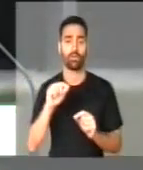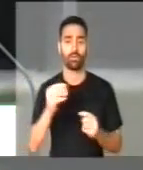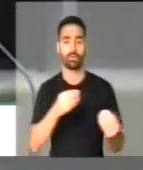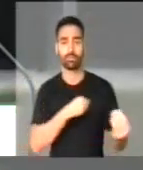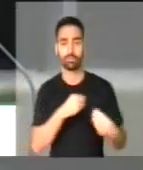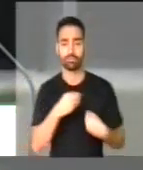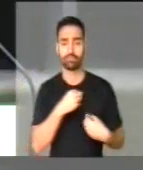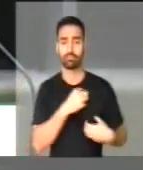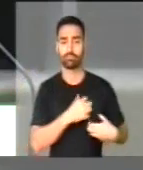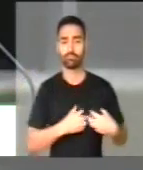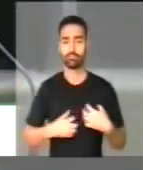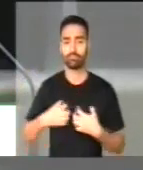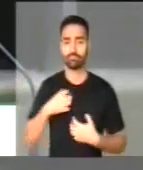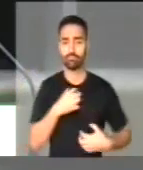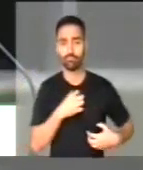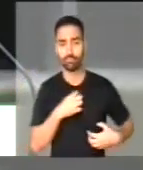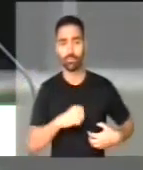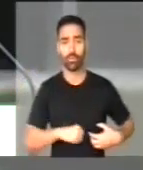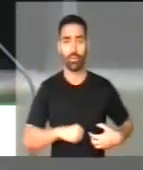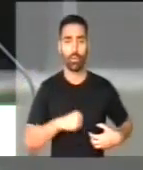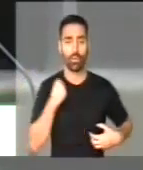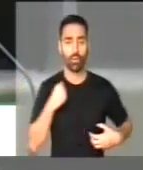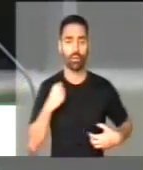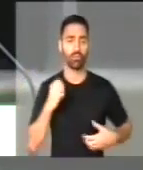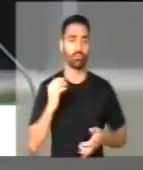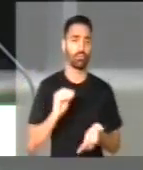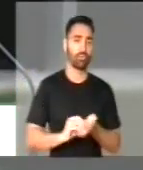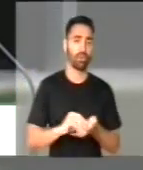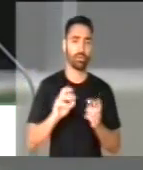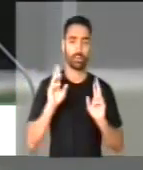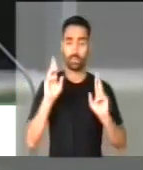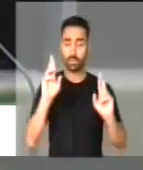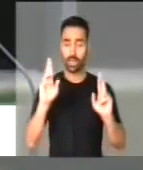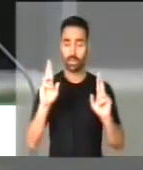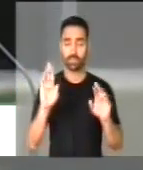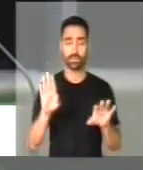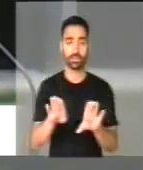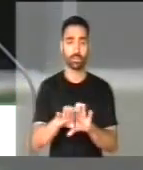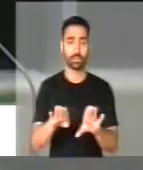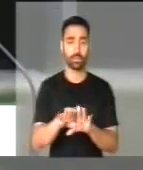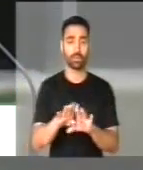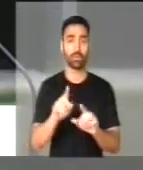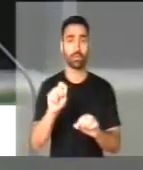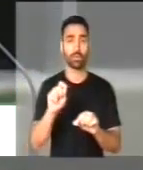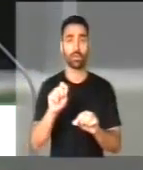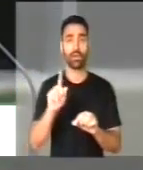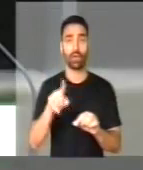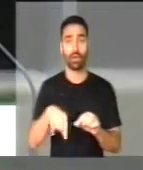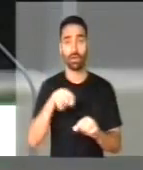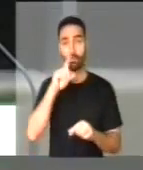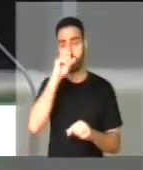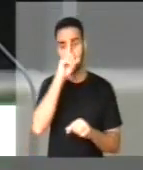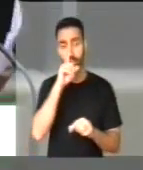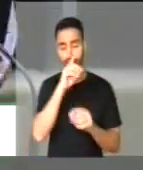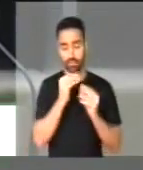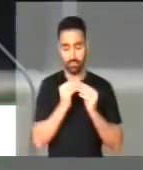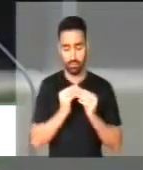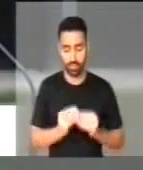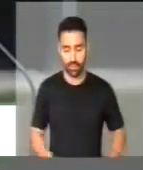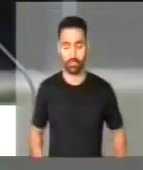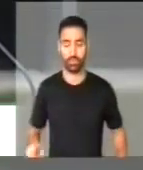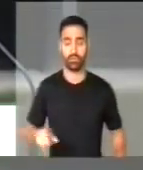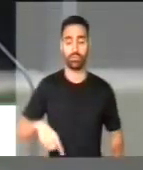mágoas, rancores, desesperança e particularmente perigosa para o bem-estar